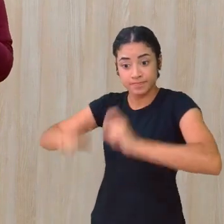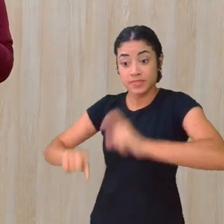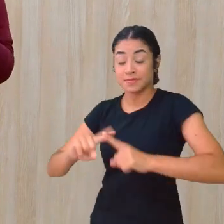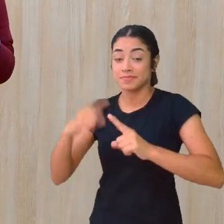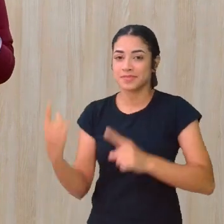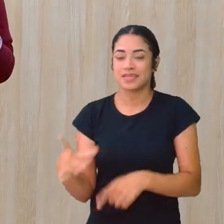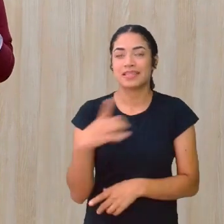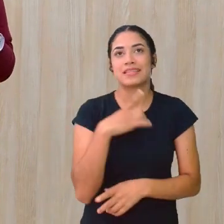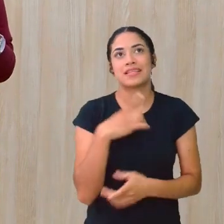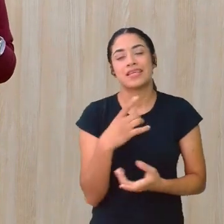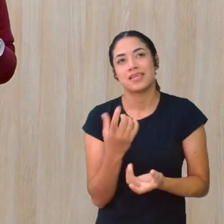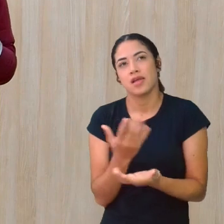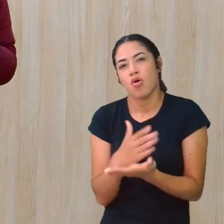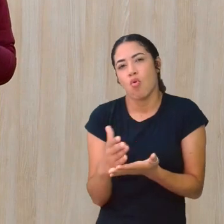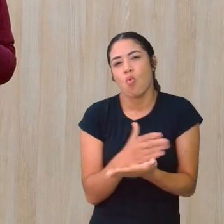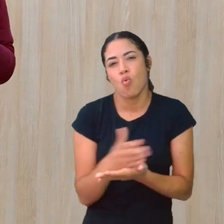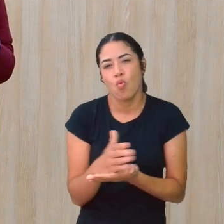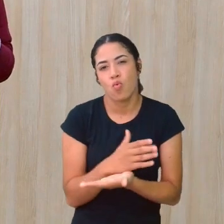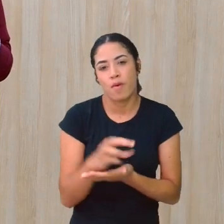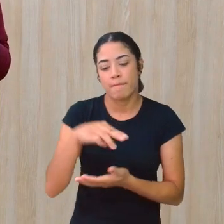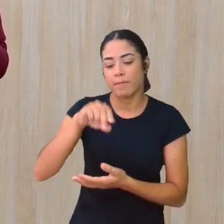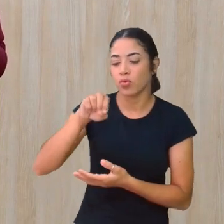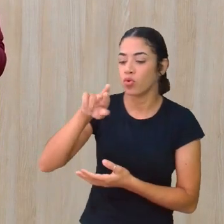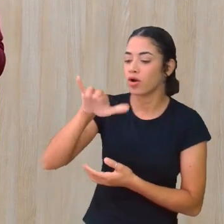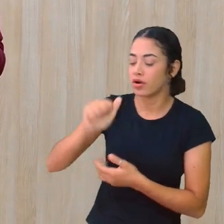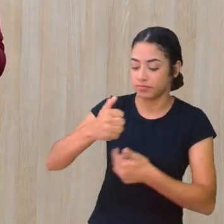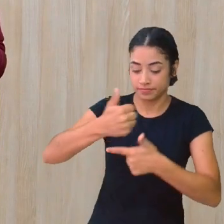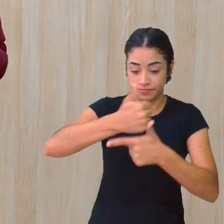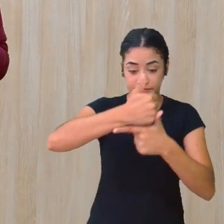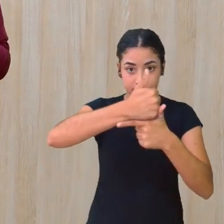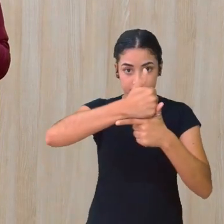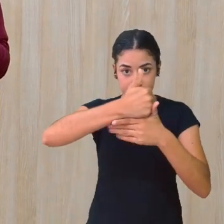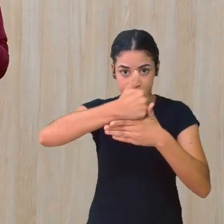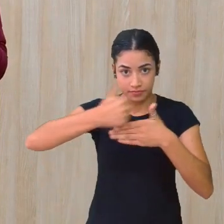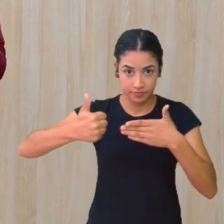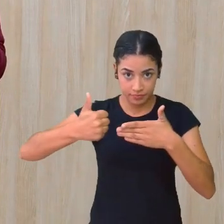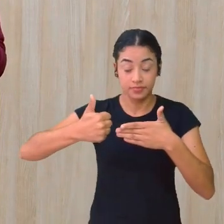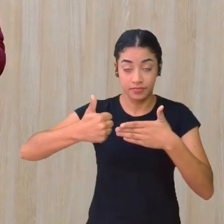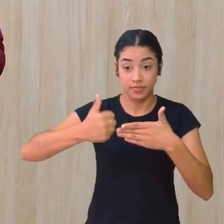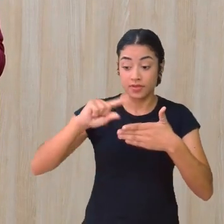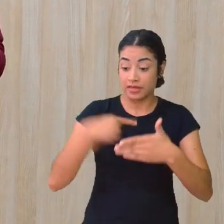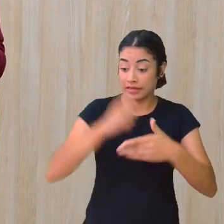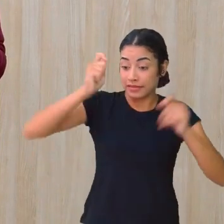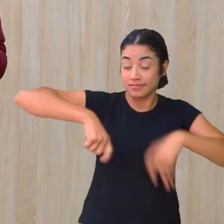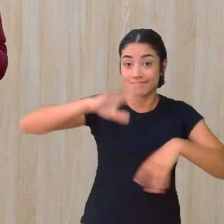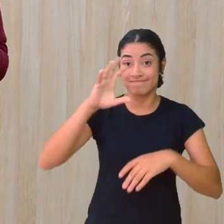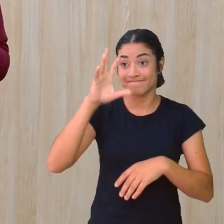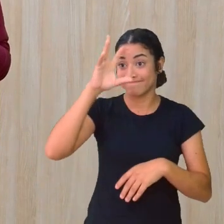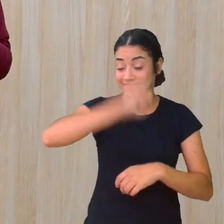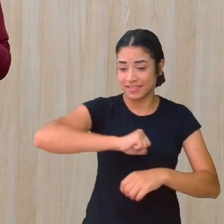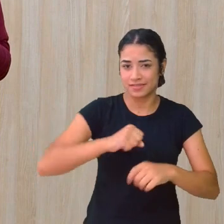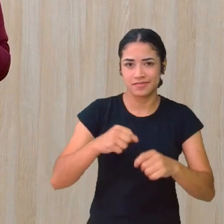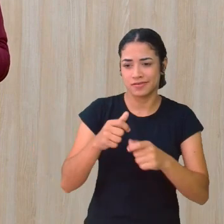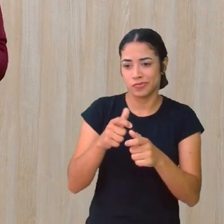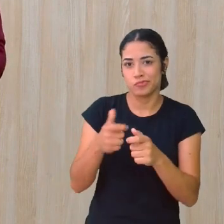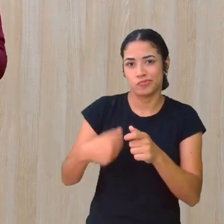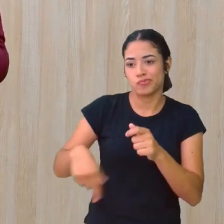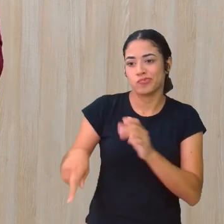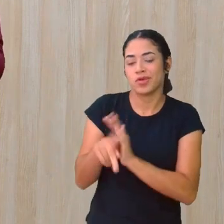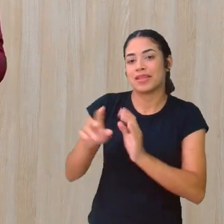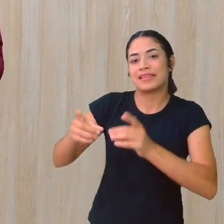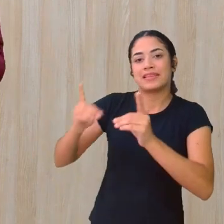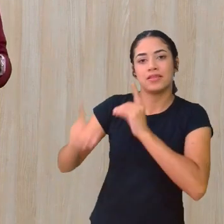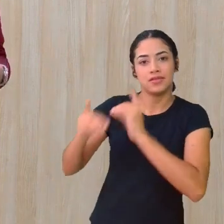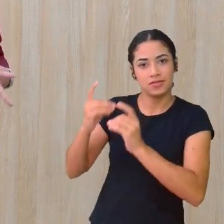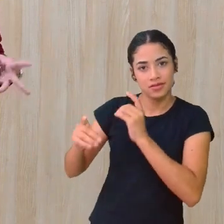Algum Alguma moral da história Alguma parte didática Que é a transferência De informações Para as pessoas De